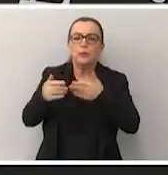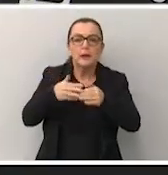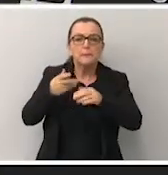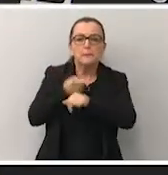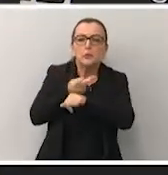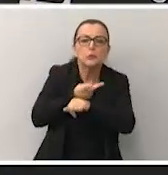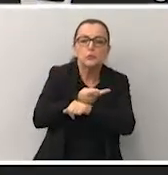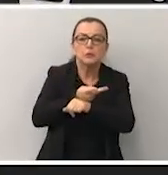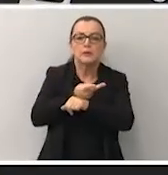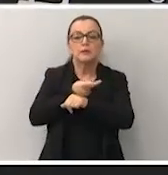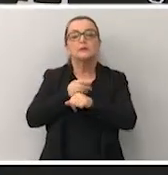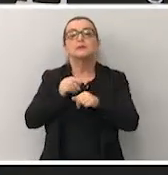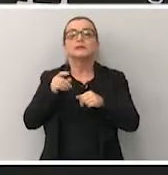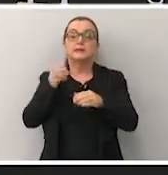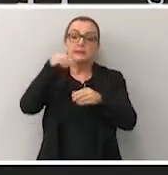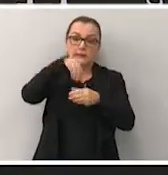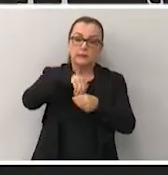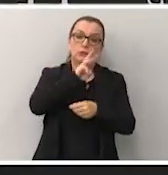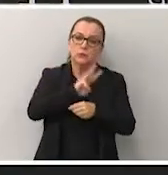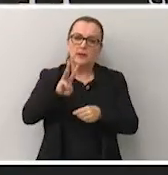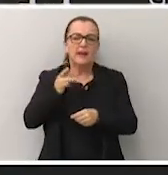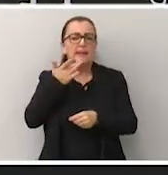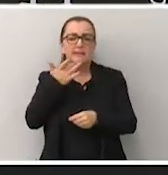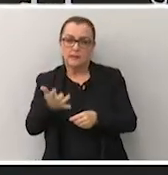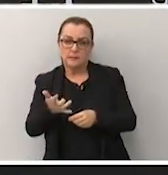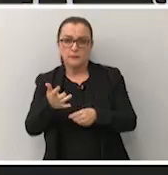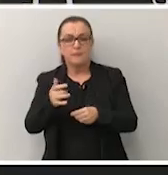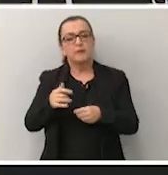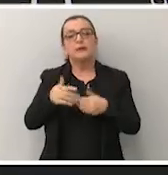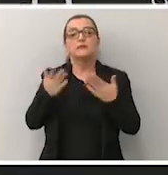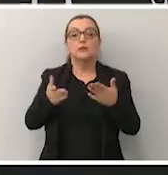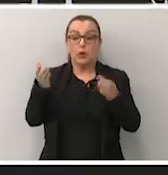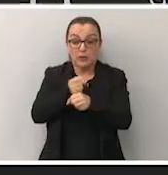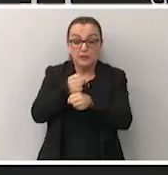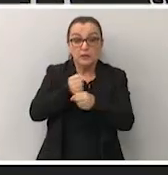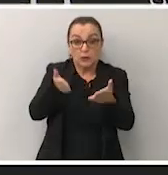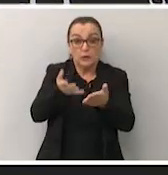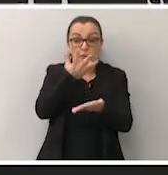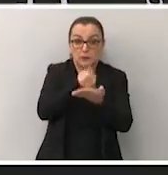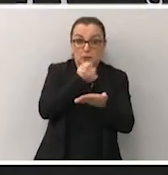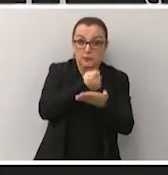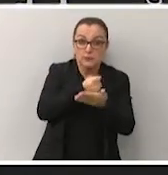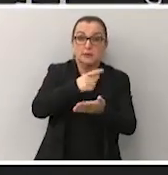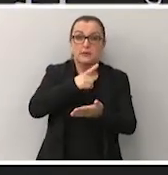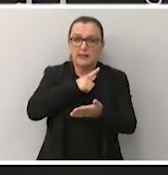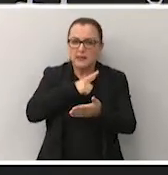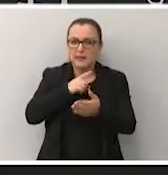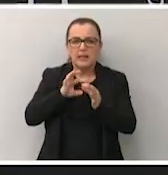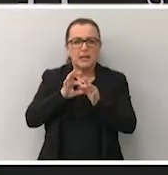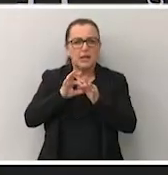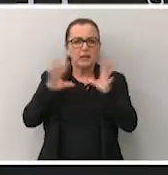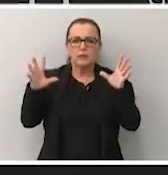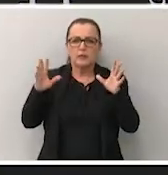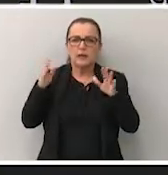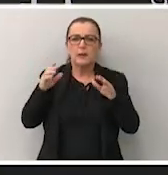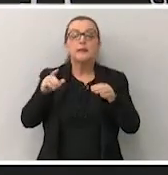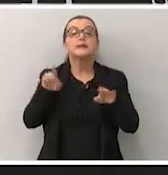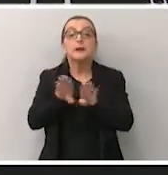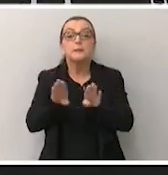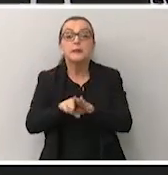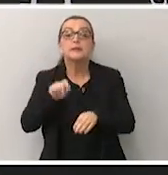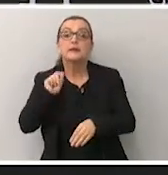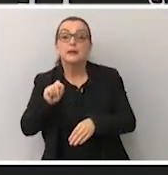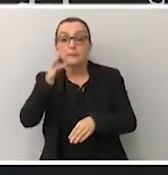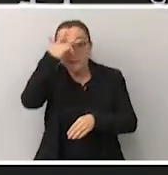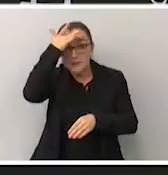são feitas através do site. É muito simples, esse ano inclusive o aplicativo tem disponível ali o acesso para as pessoas que